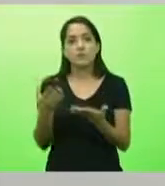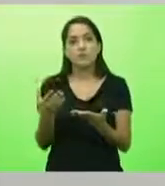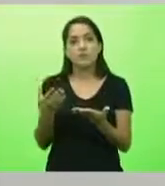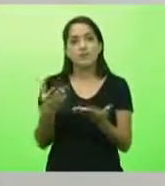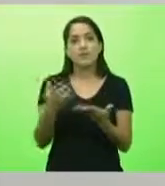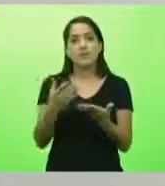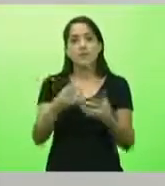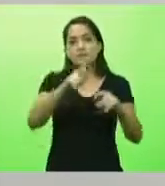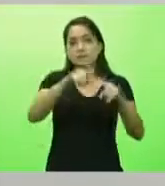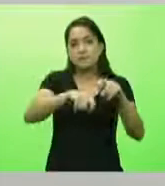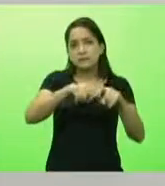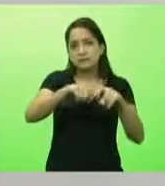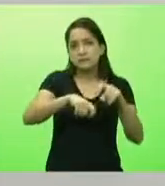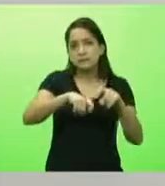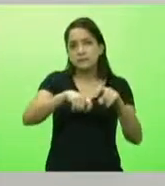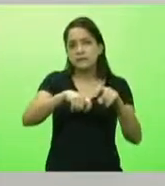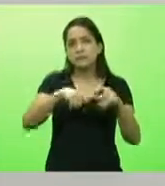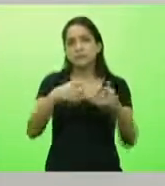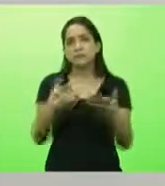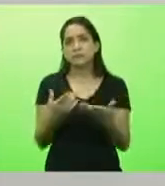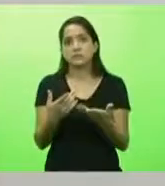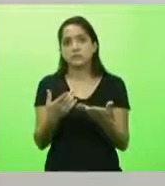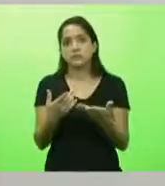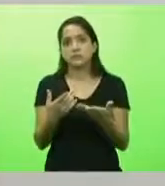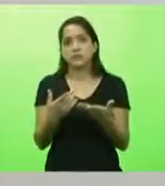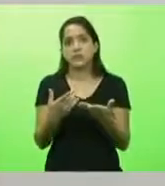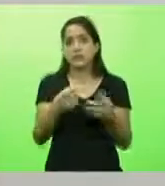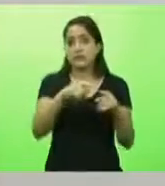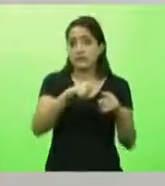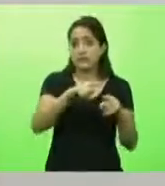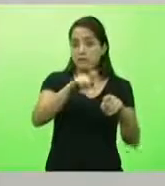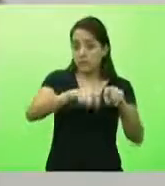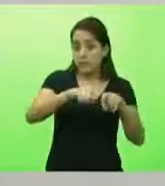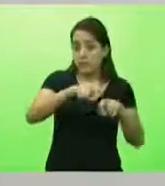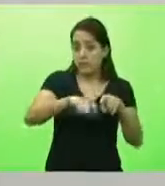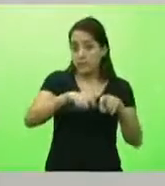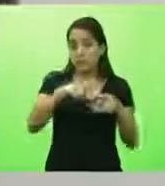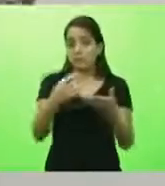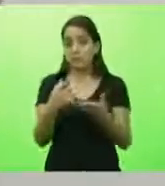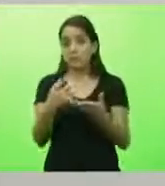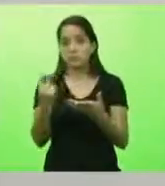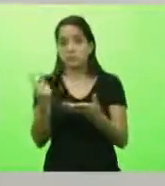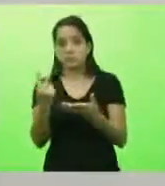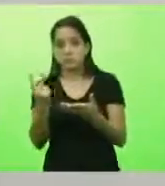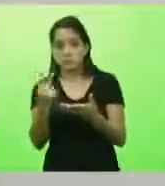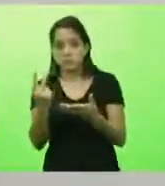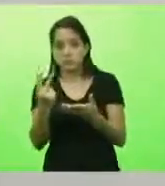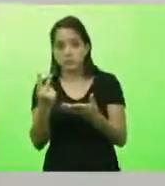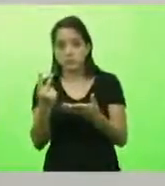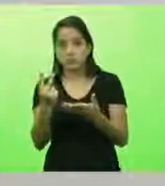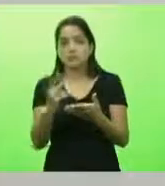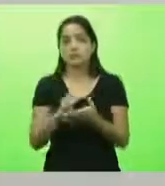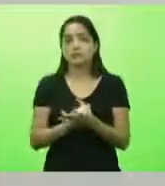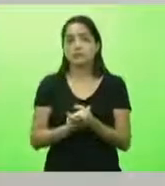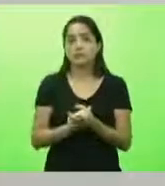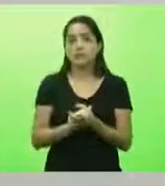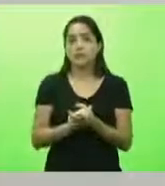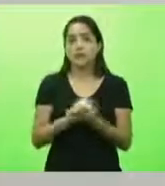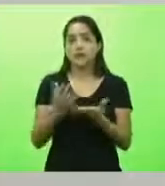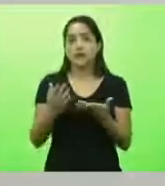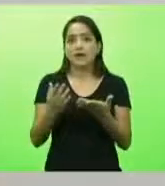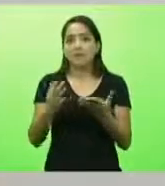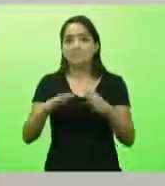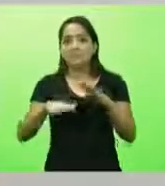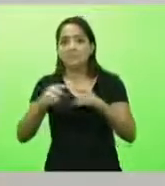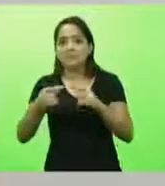sexual heterossexual. Uma relação heterossexual. Dois homossexuais com relação heterossexual. Algo que não tem